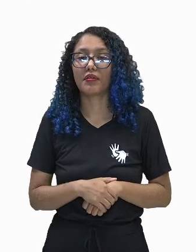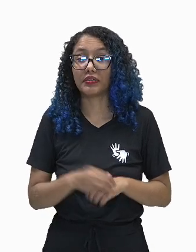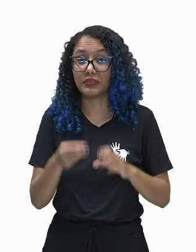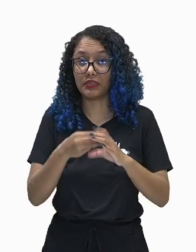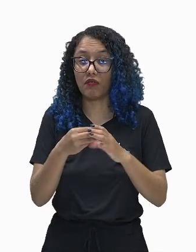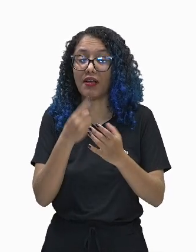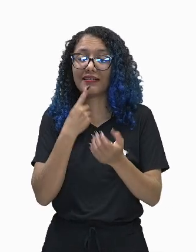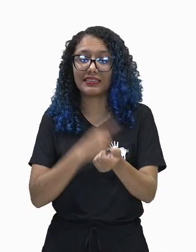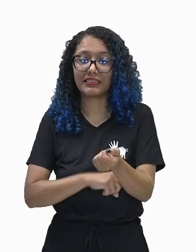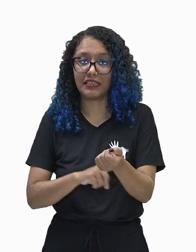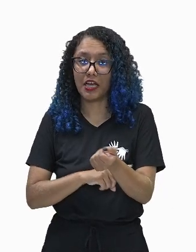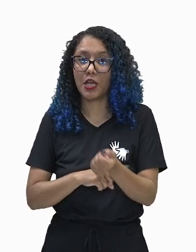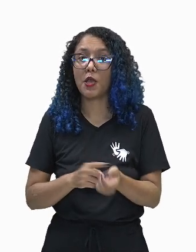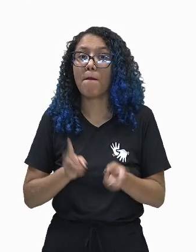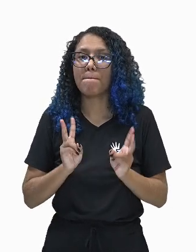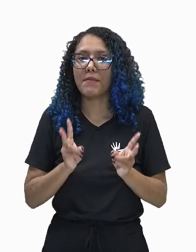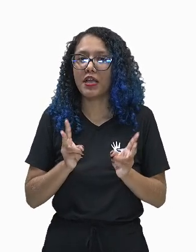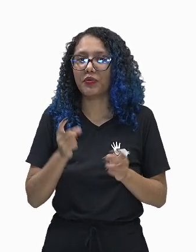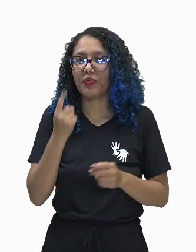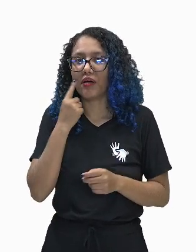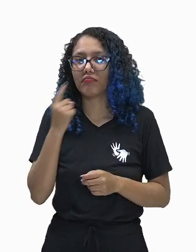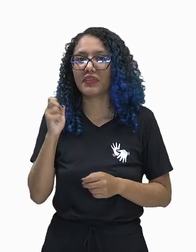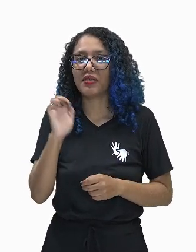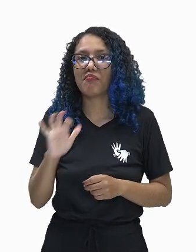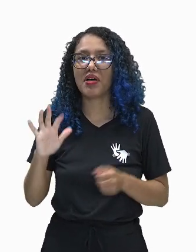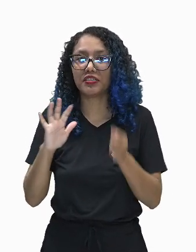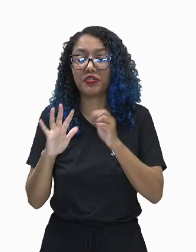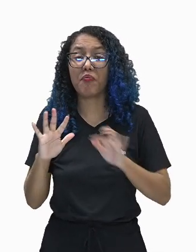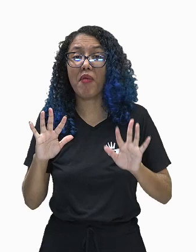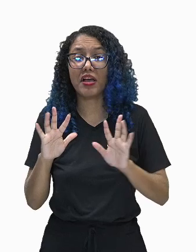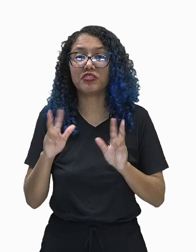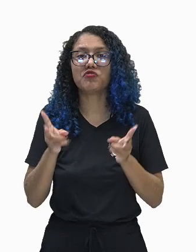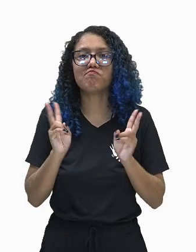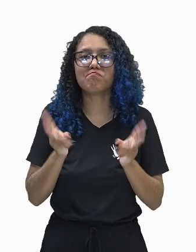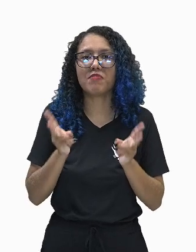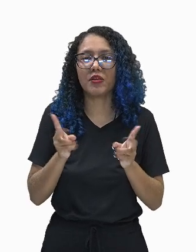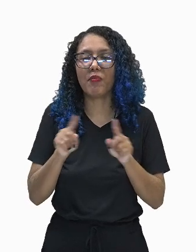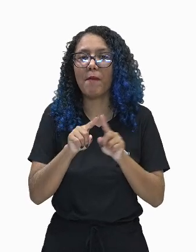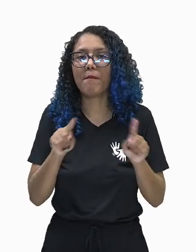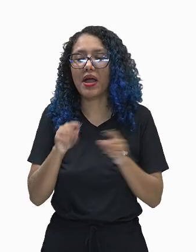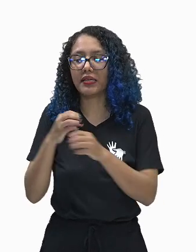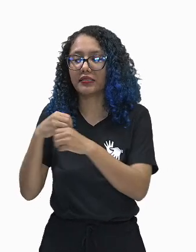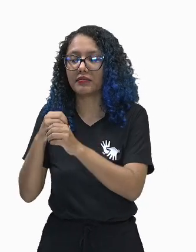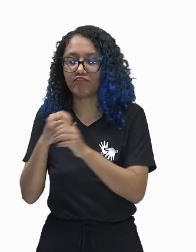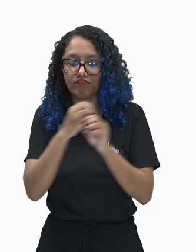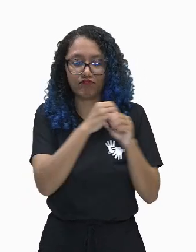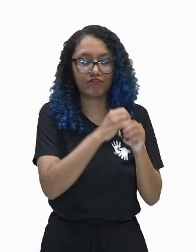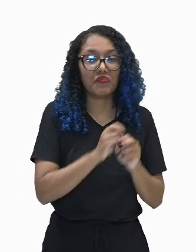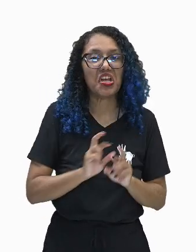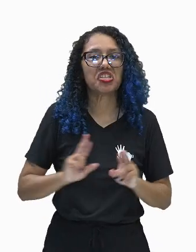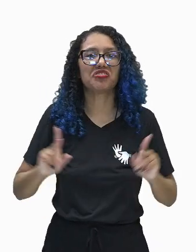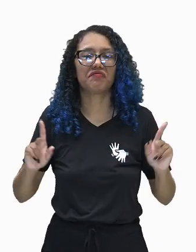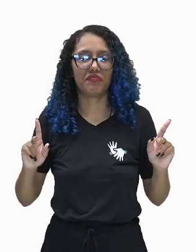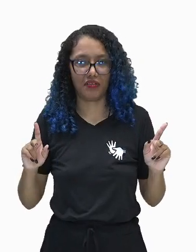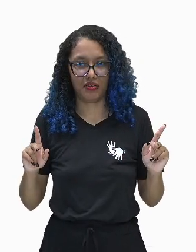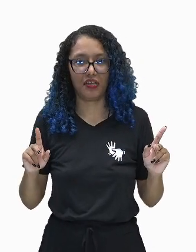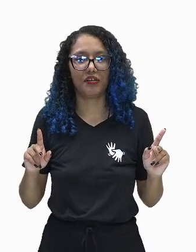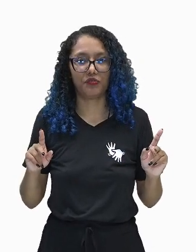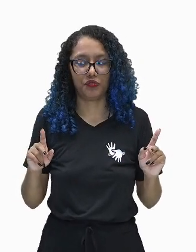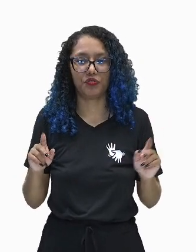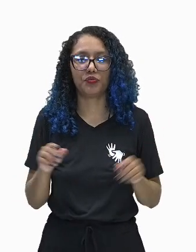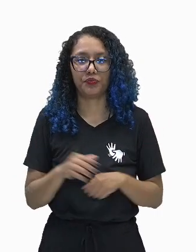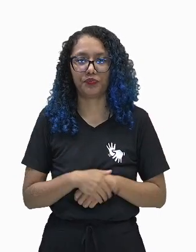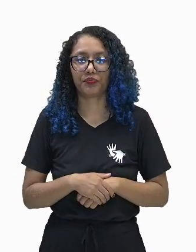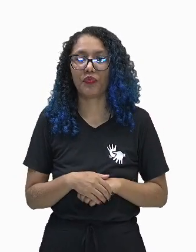sangue do corpo humano, do tecido sanguíneo